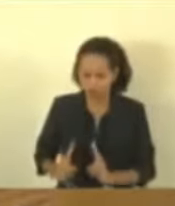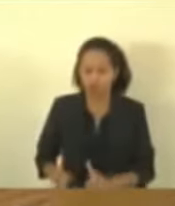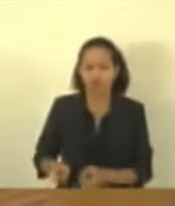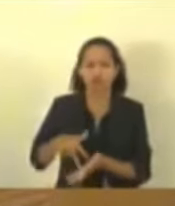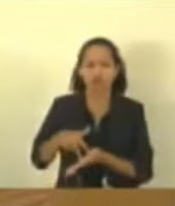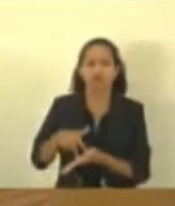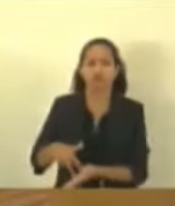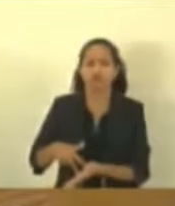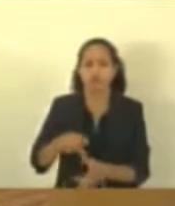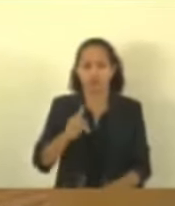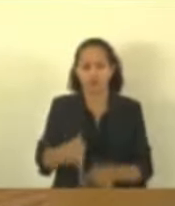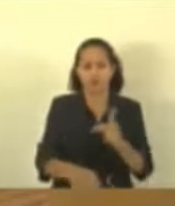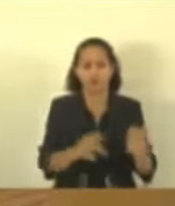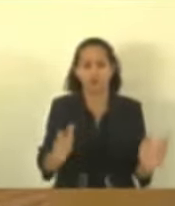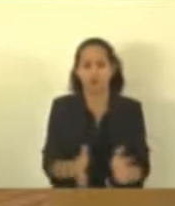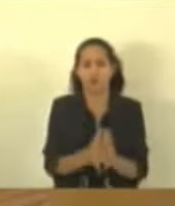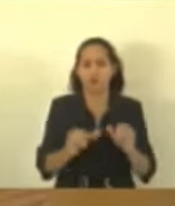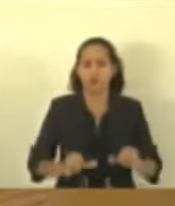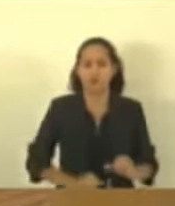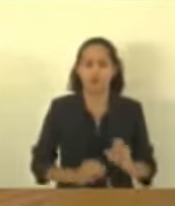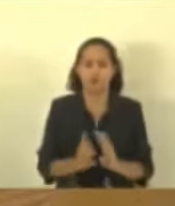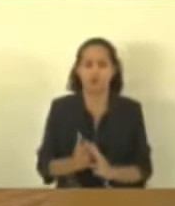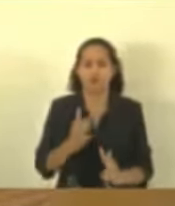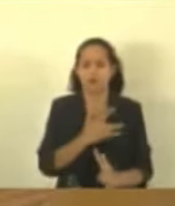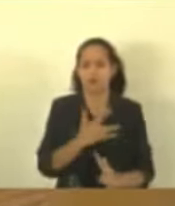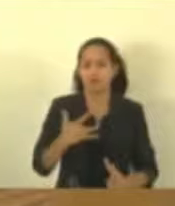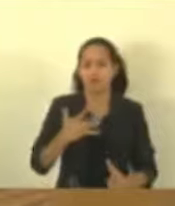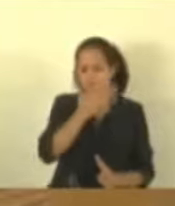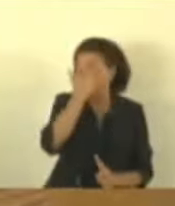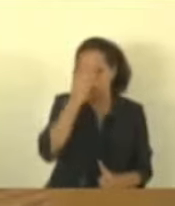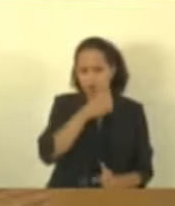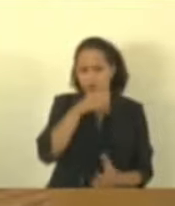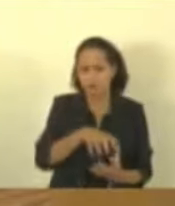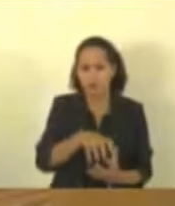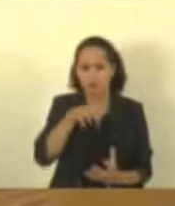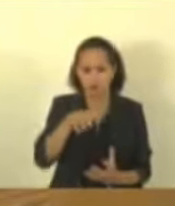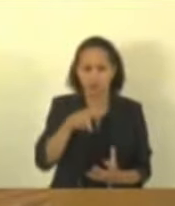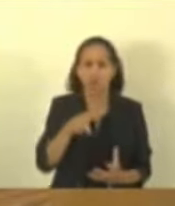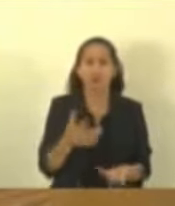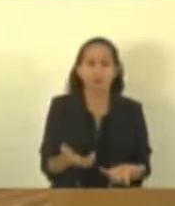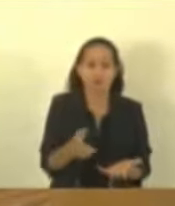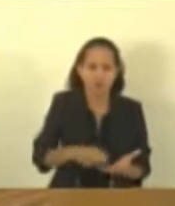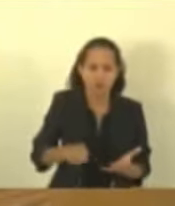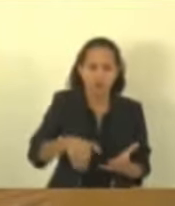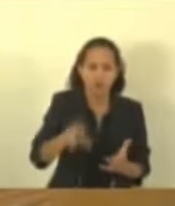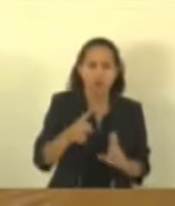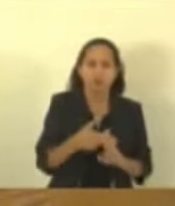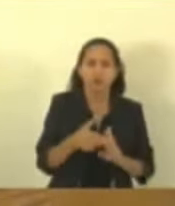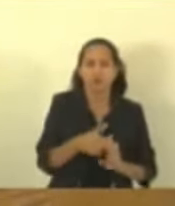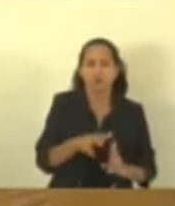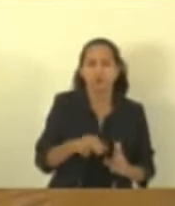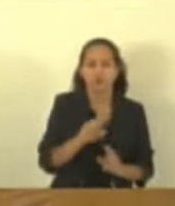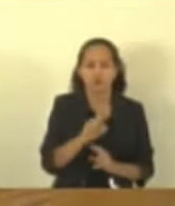favorecidos que sofrem nas filas de espera? E idosos que tem cada vez mais usado serviços de saúde, urgência e emergência que são